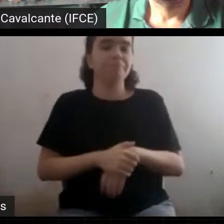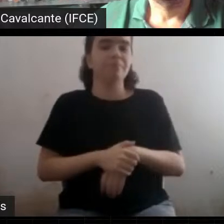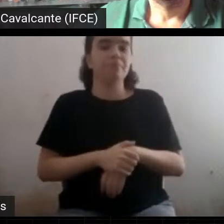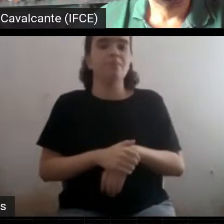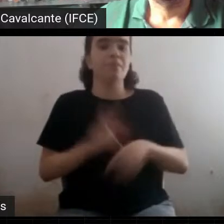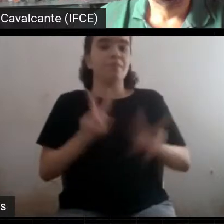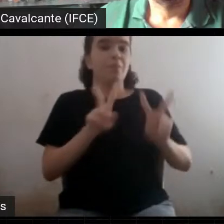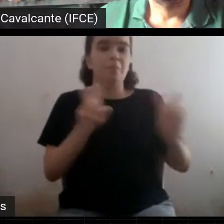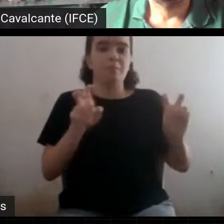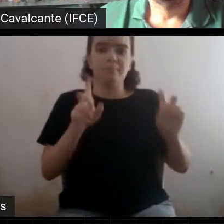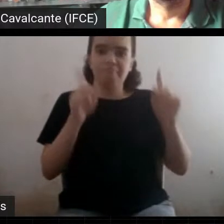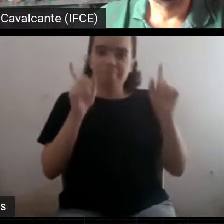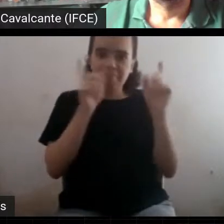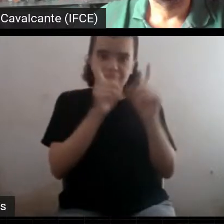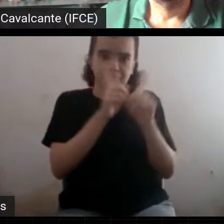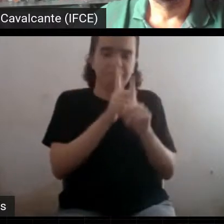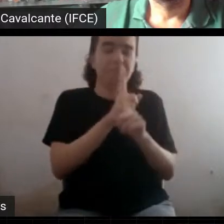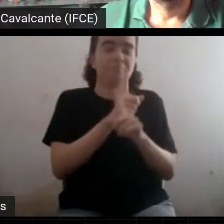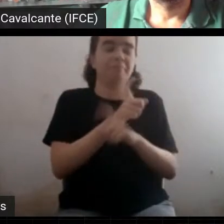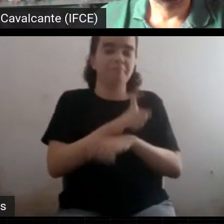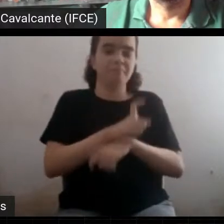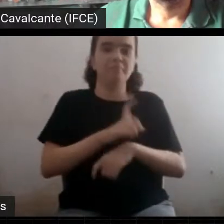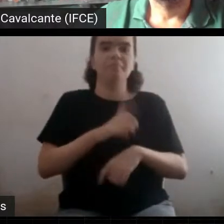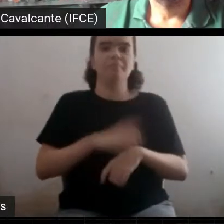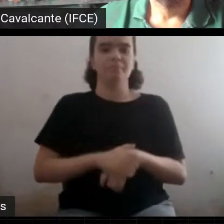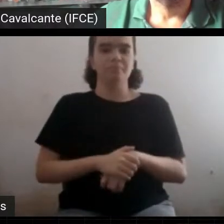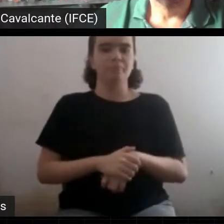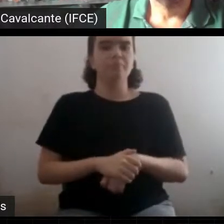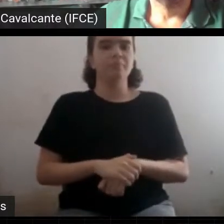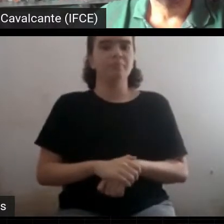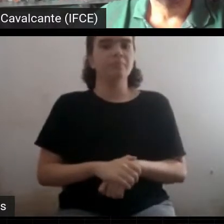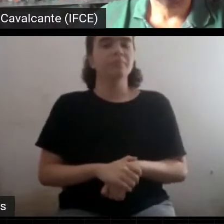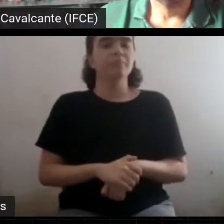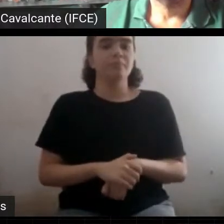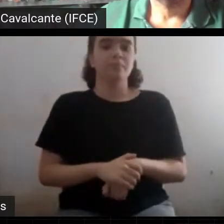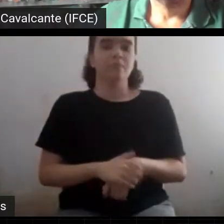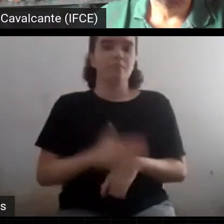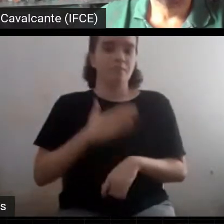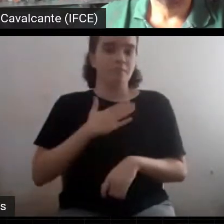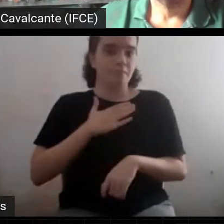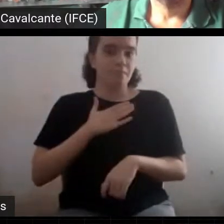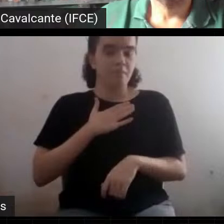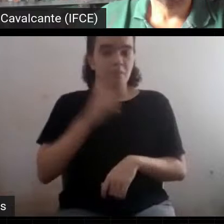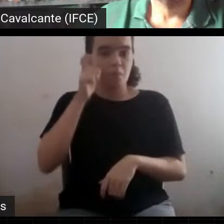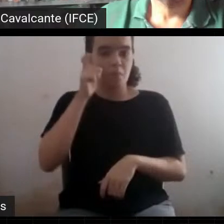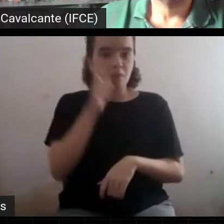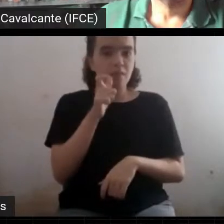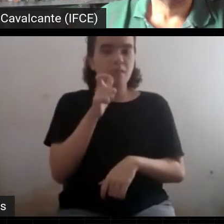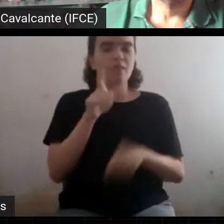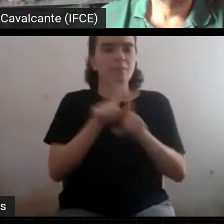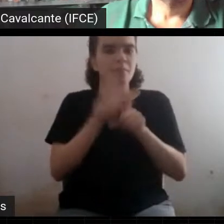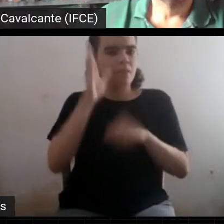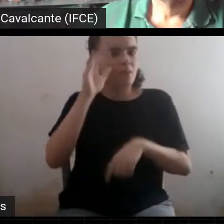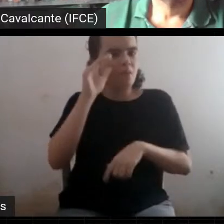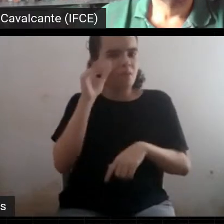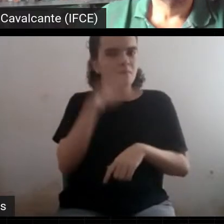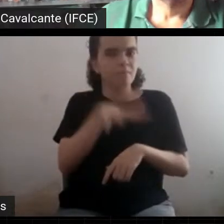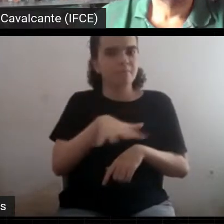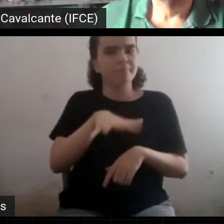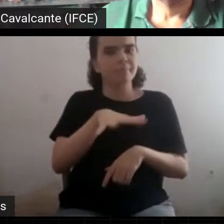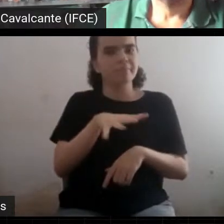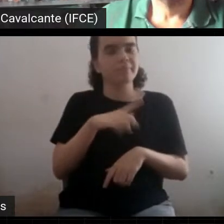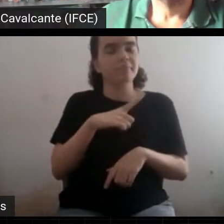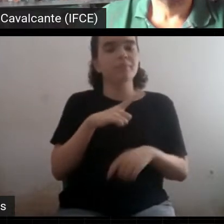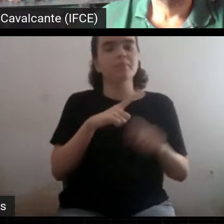disso, porque eu entendo que cause realmente uma admiração e uma curiosidade, porque tem coisas que